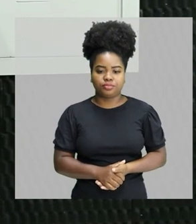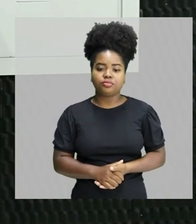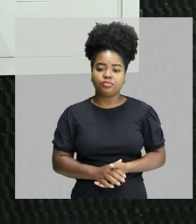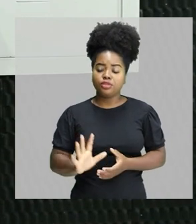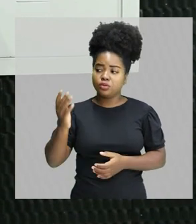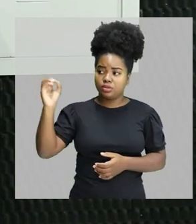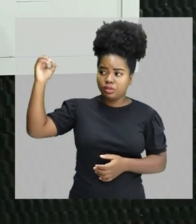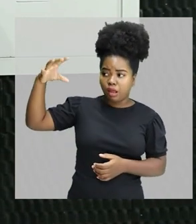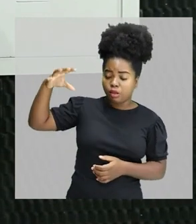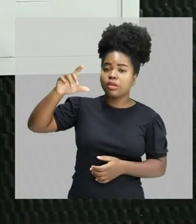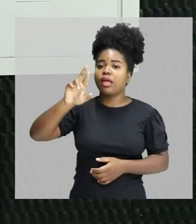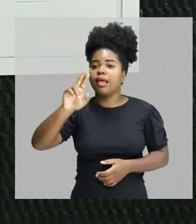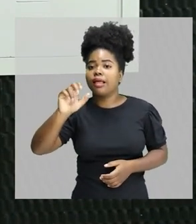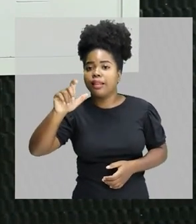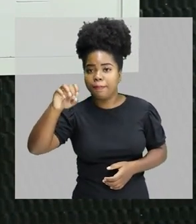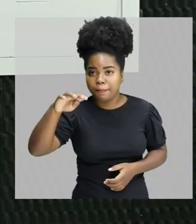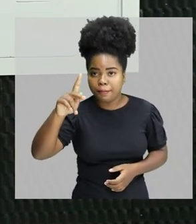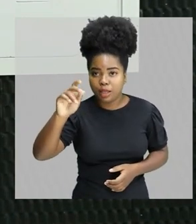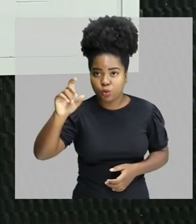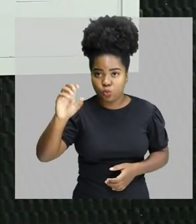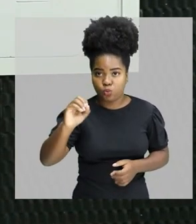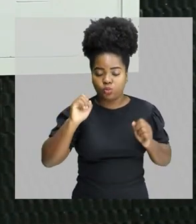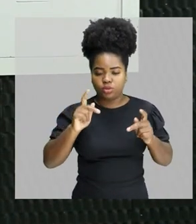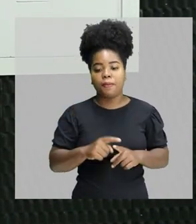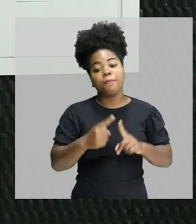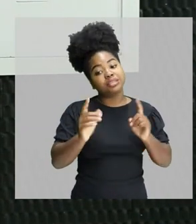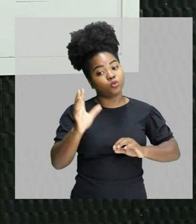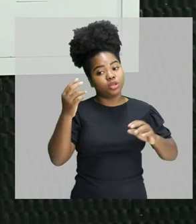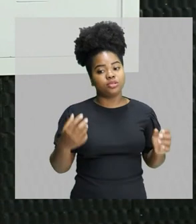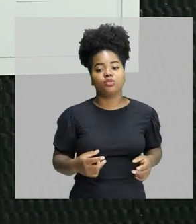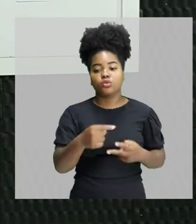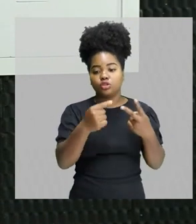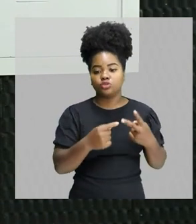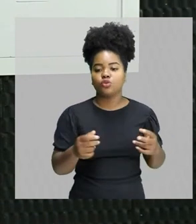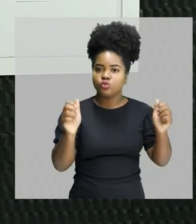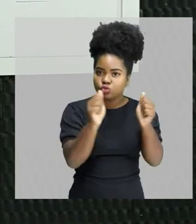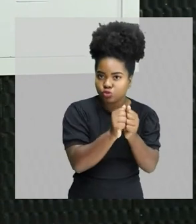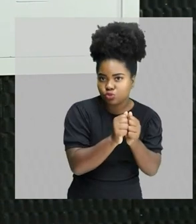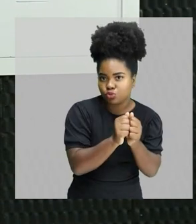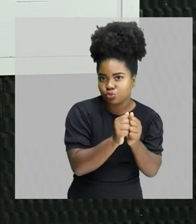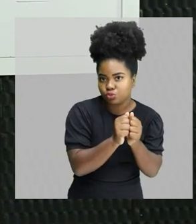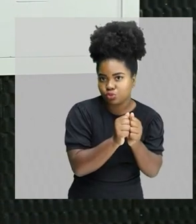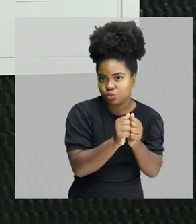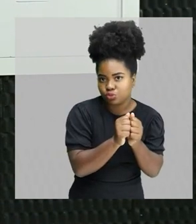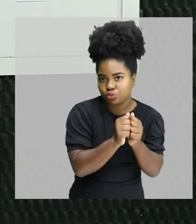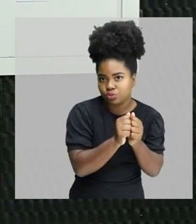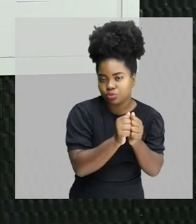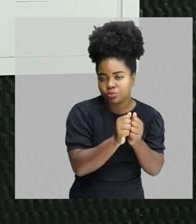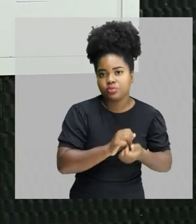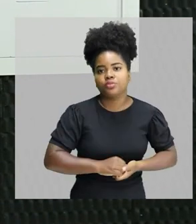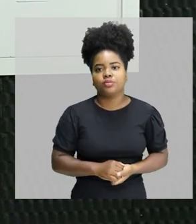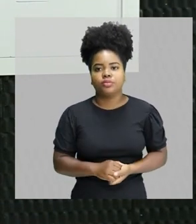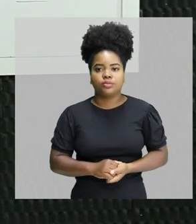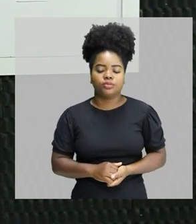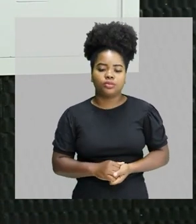luz que nós chamamos de relâmpago. Está ok? Só que eles acontecem juntos. Ali no momento acontecem juntos. Está